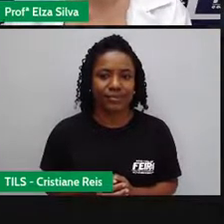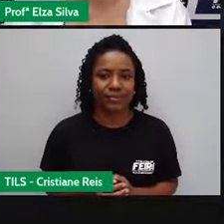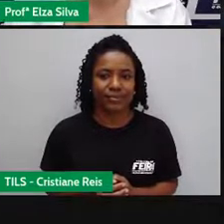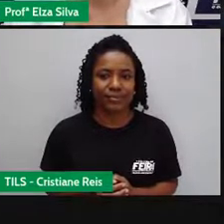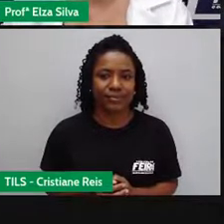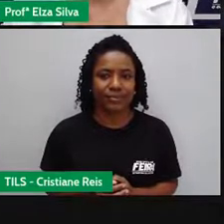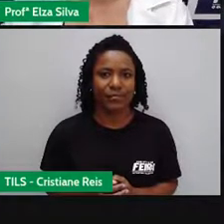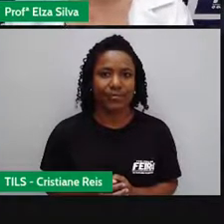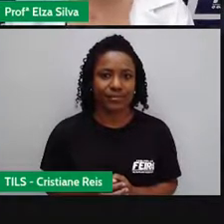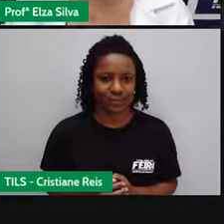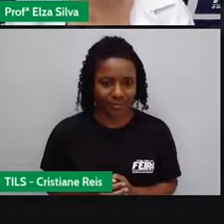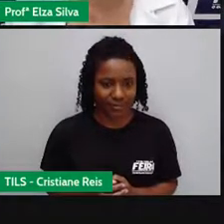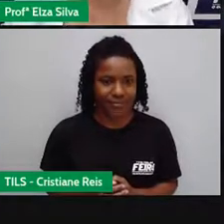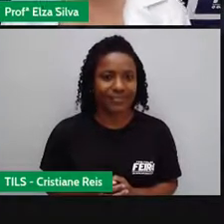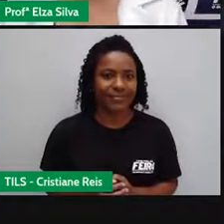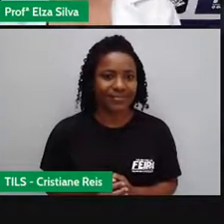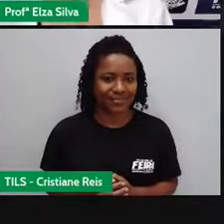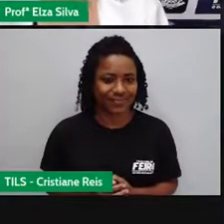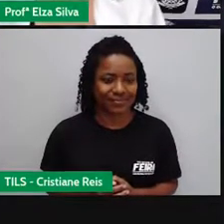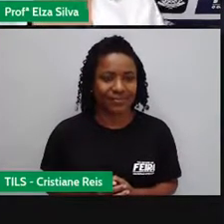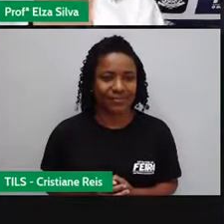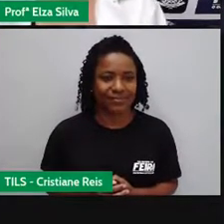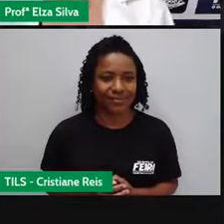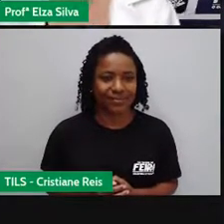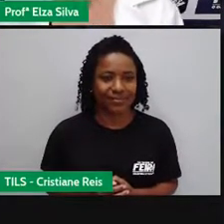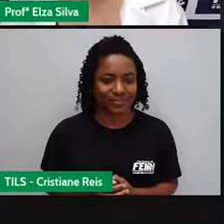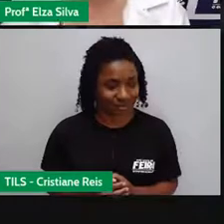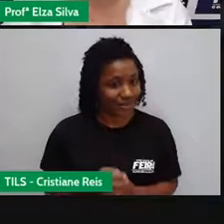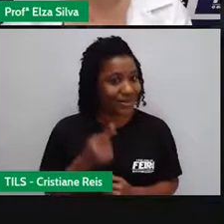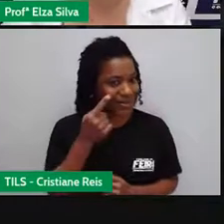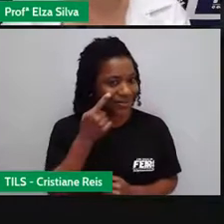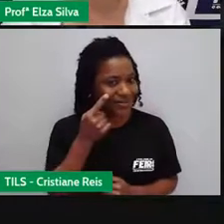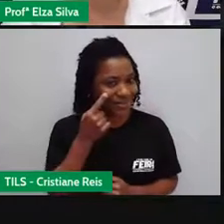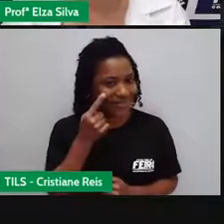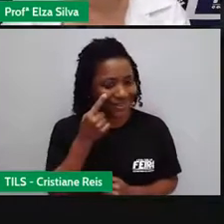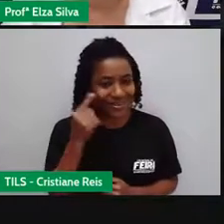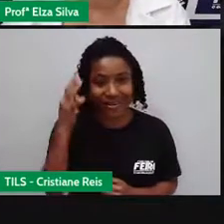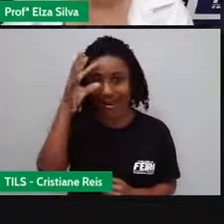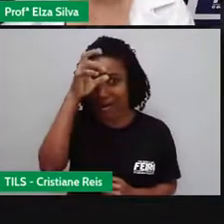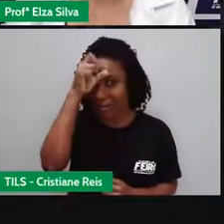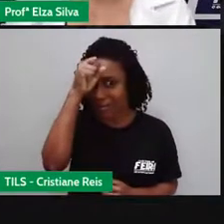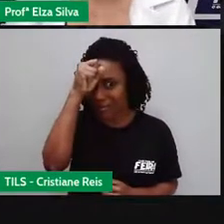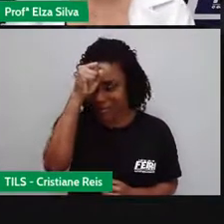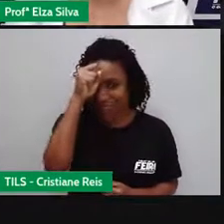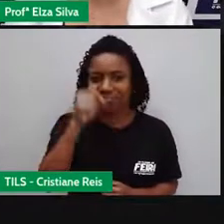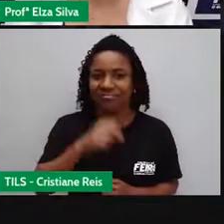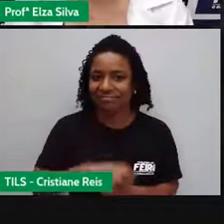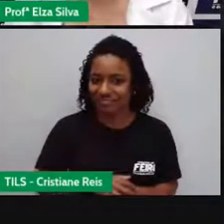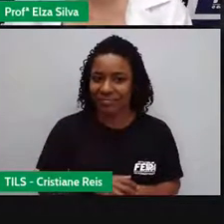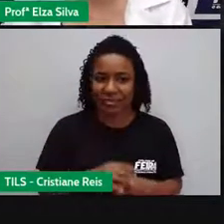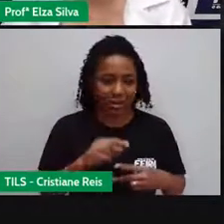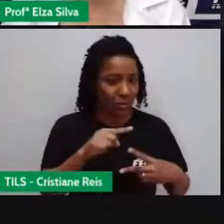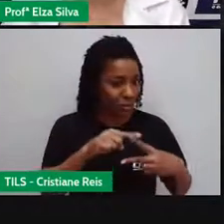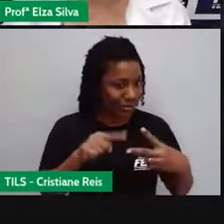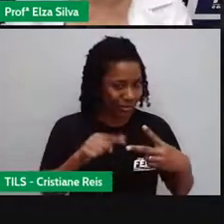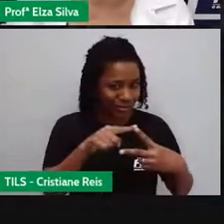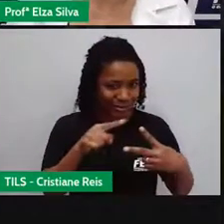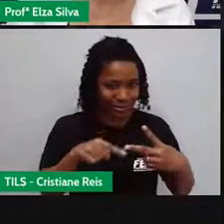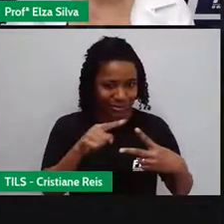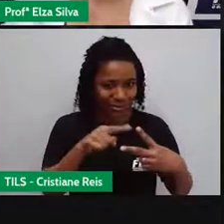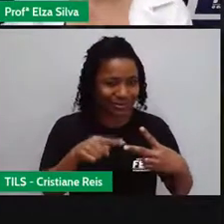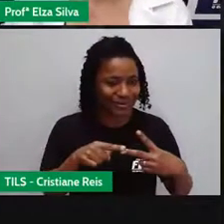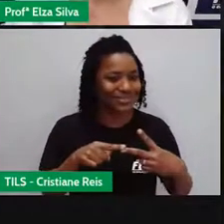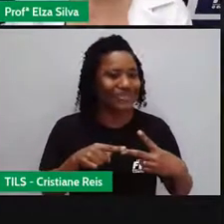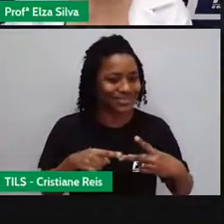Que curiosidade A gente vai aprender agora Sobre esses mascotes Os mascotes De Tóquio 2020